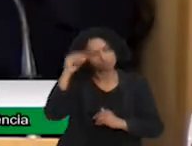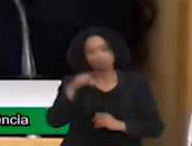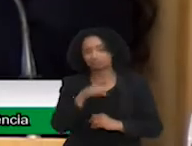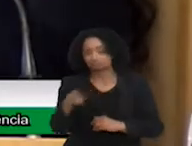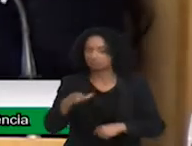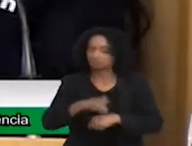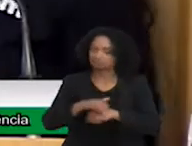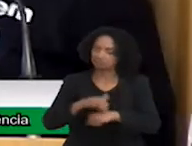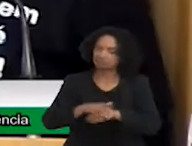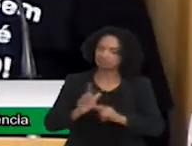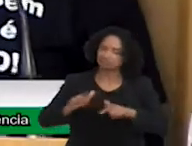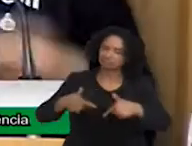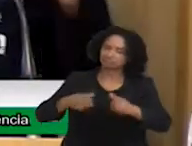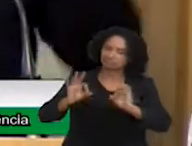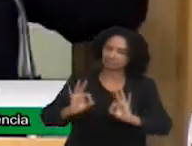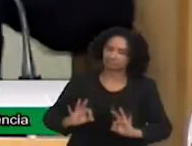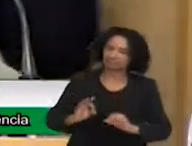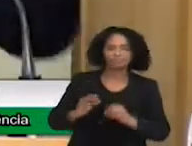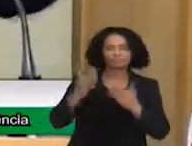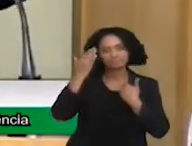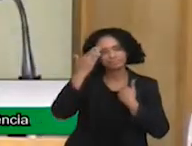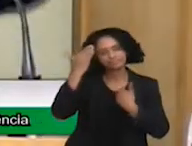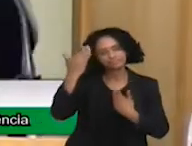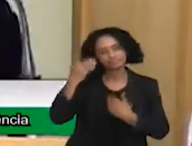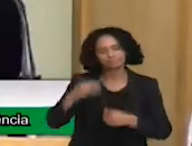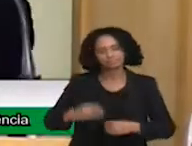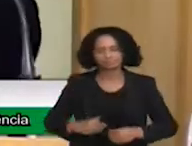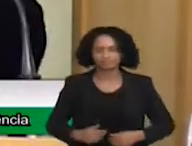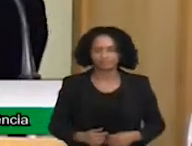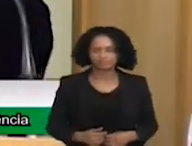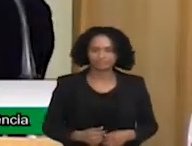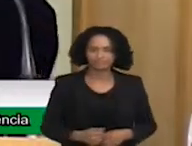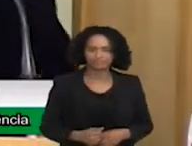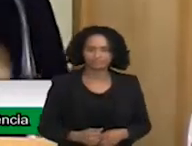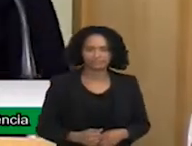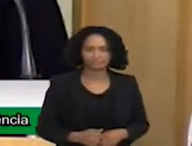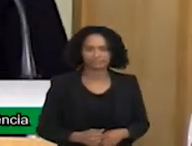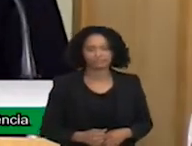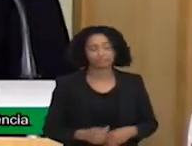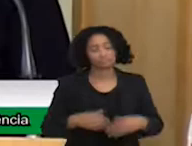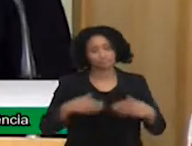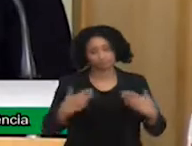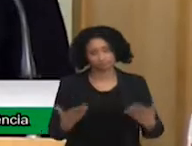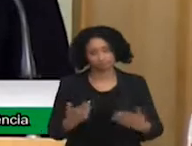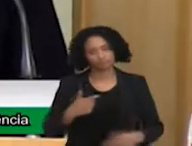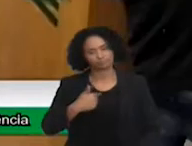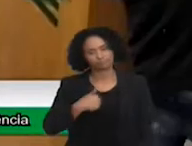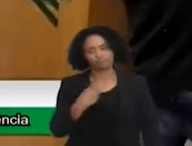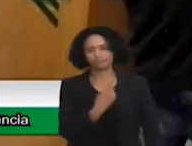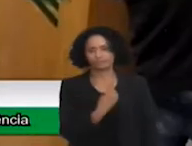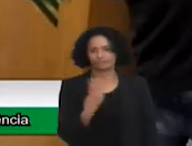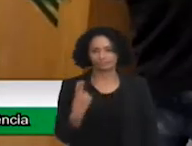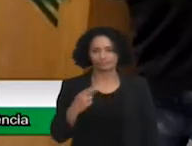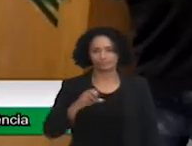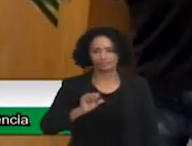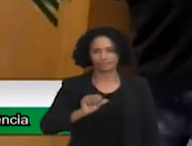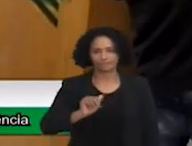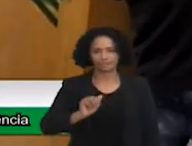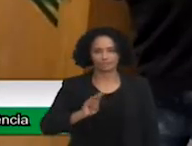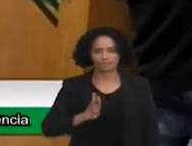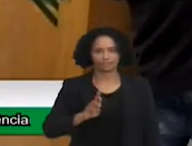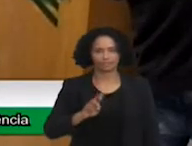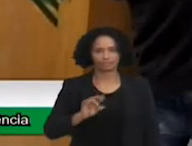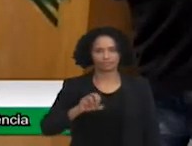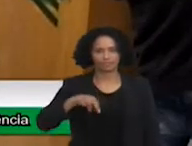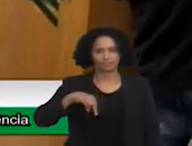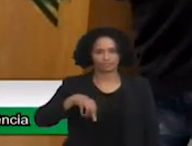Obrigada pela oportunidade. Bom, eu sou a Sabrina Spinelli. Para quem não me conhece, eu vou me